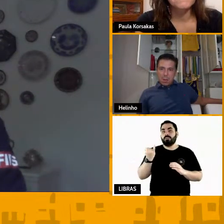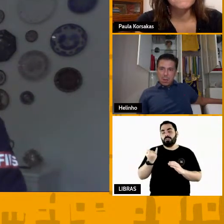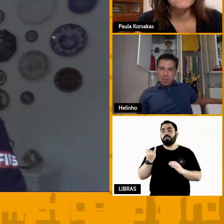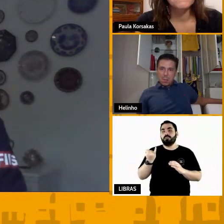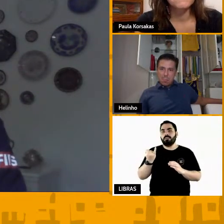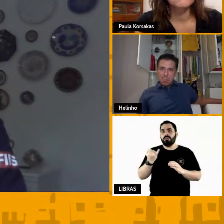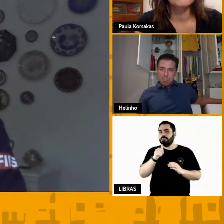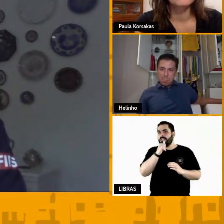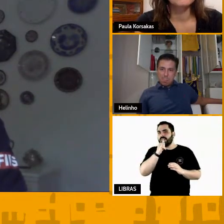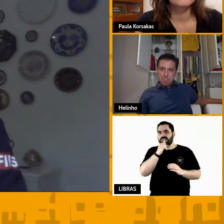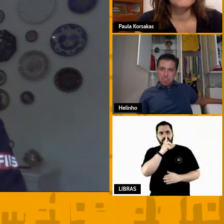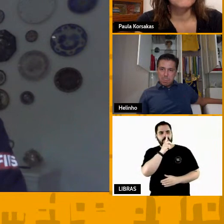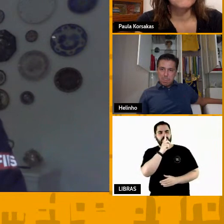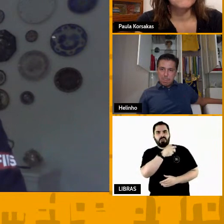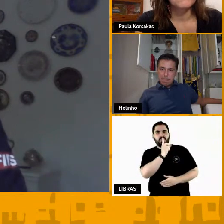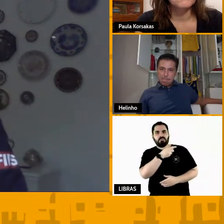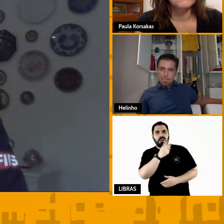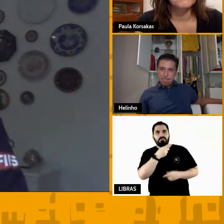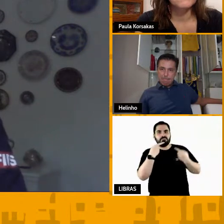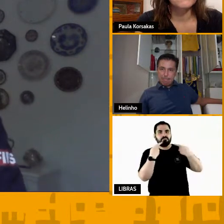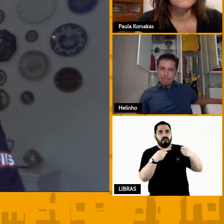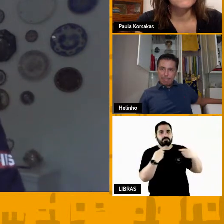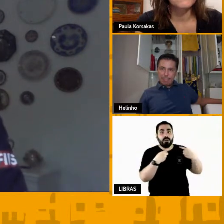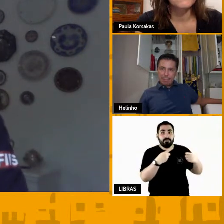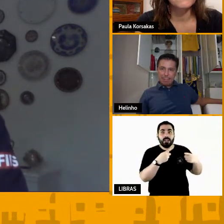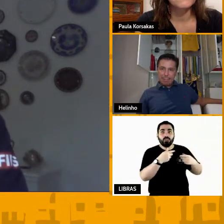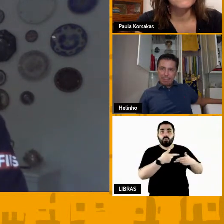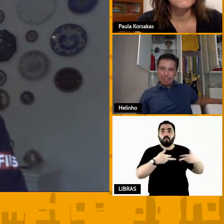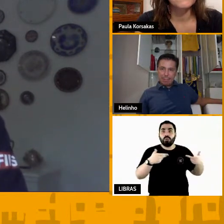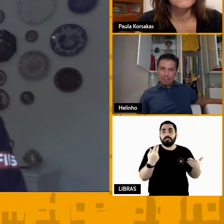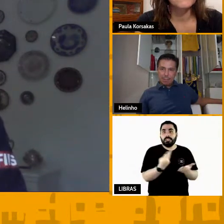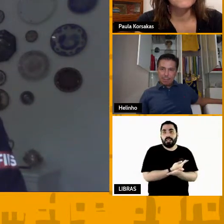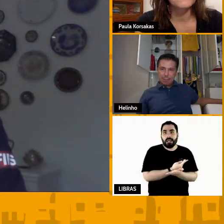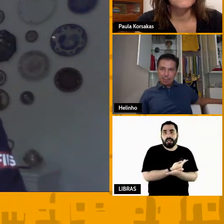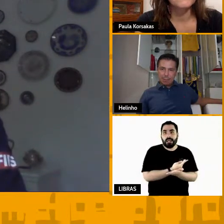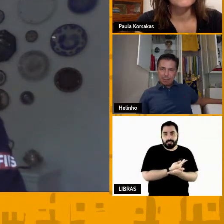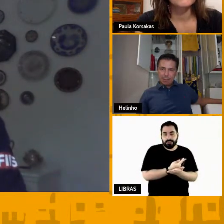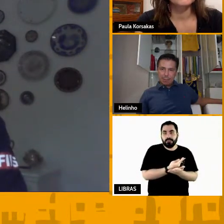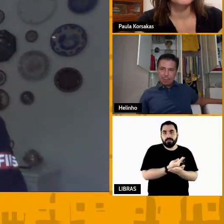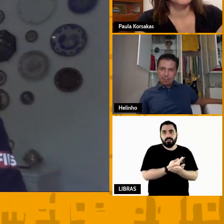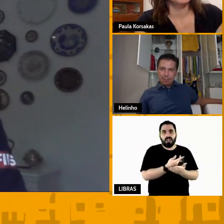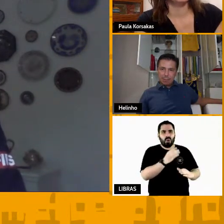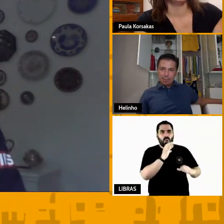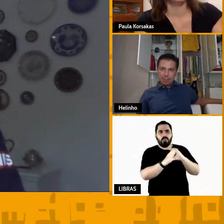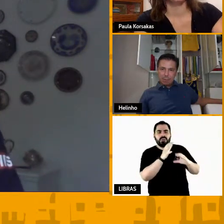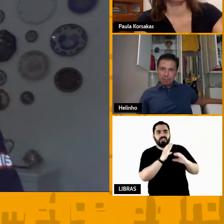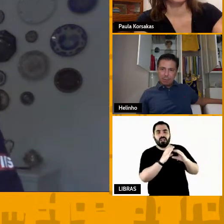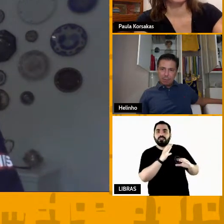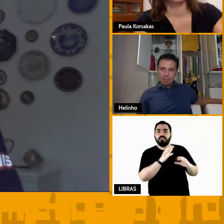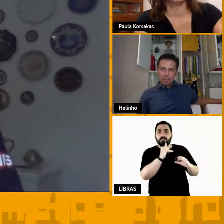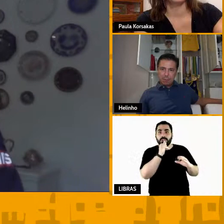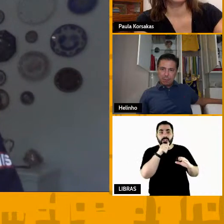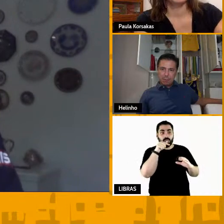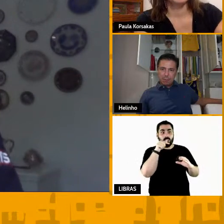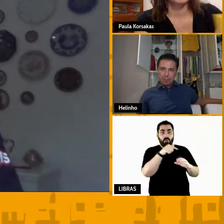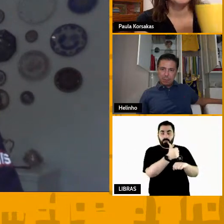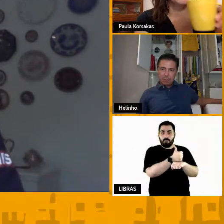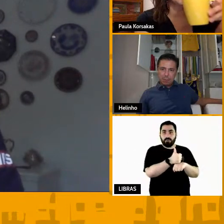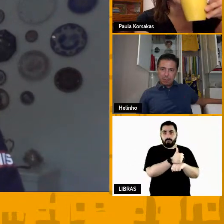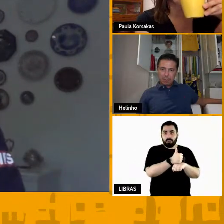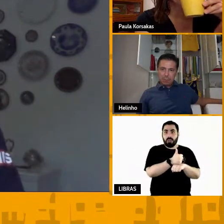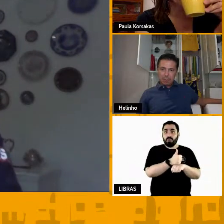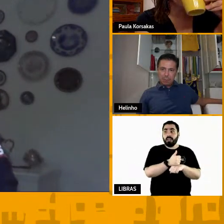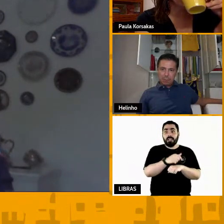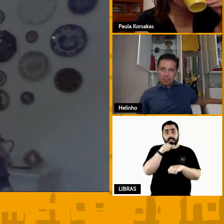ao erro e a repreensão a comunicação às vezes o atleta ter a liberdade de falar alguma coisa se você repreender